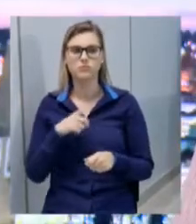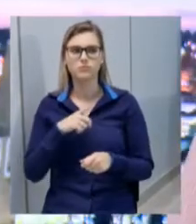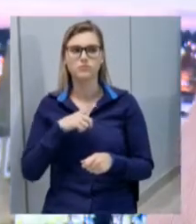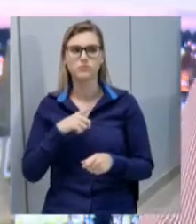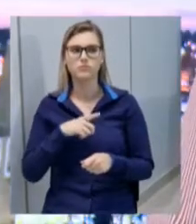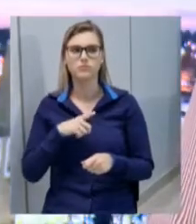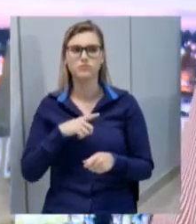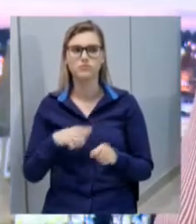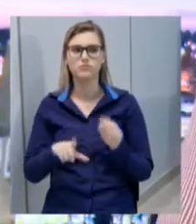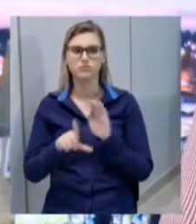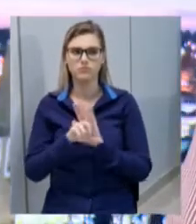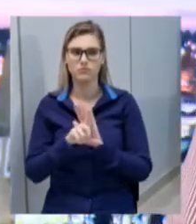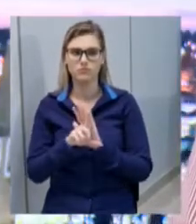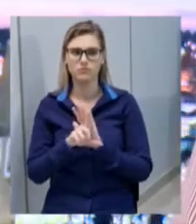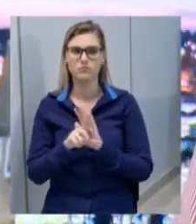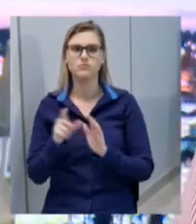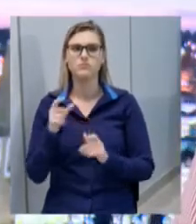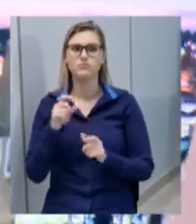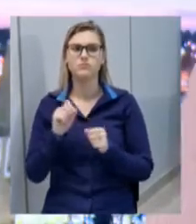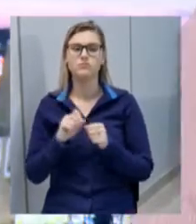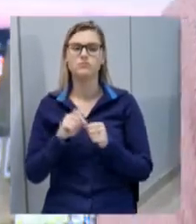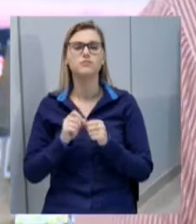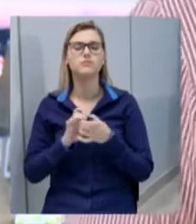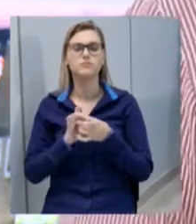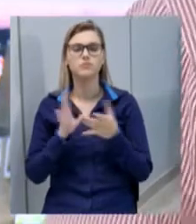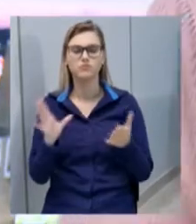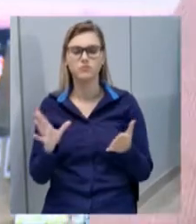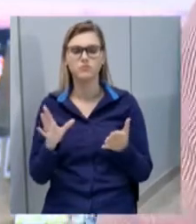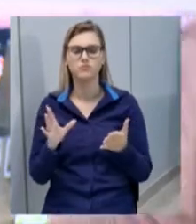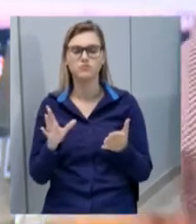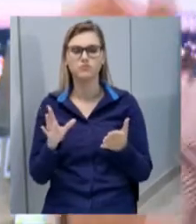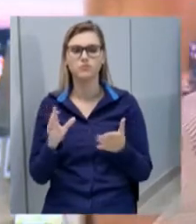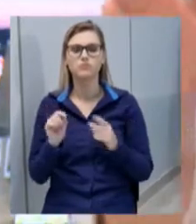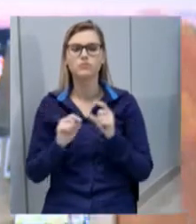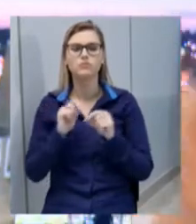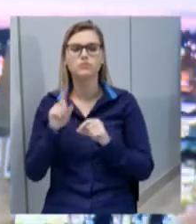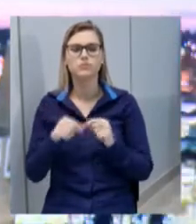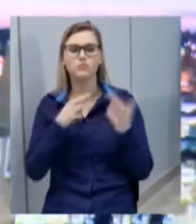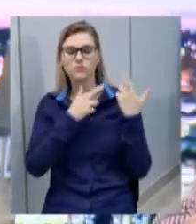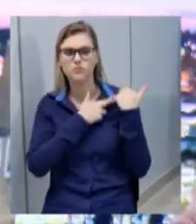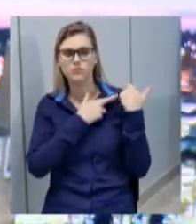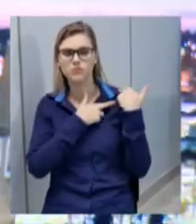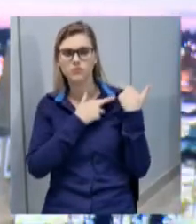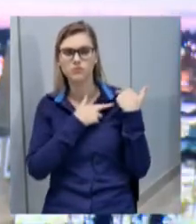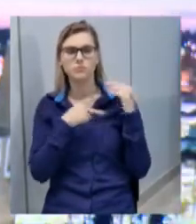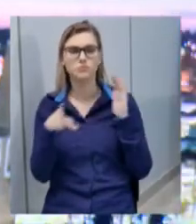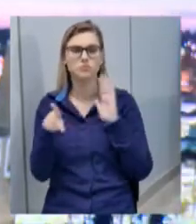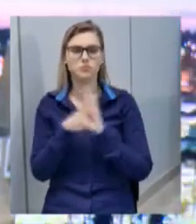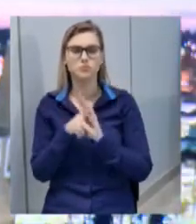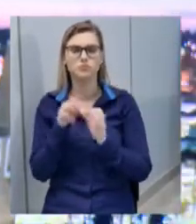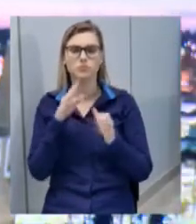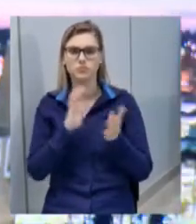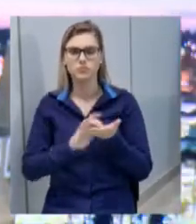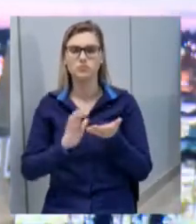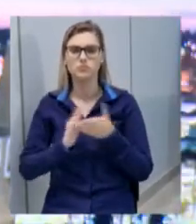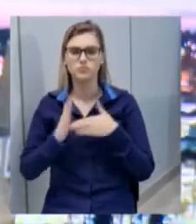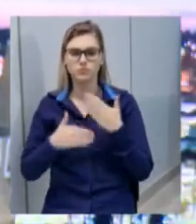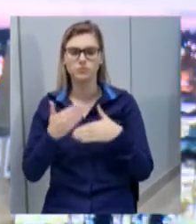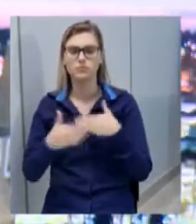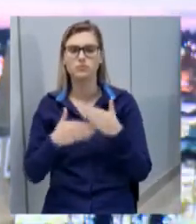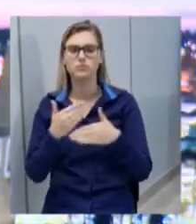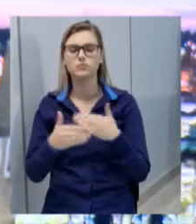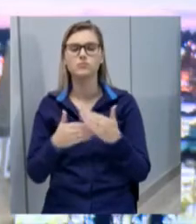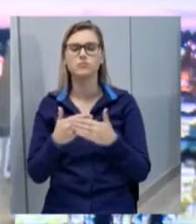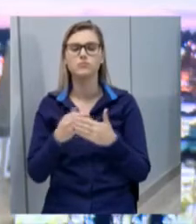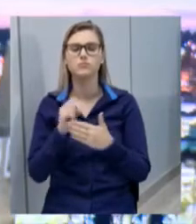referida permissão, referida outorga, que isso era competência exclusiva da Secretaria de Desenvolvimento Sustentável